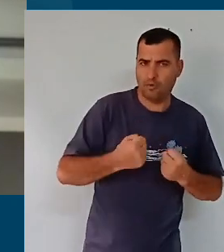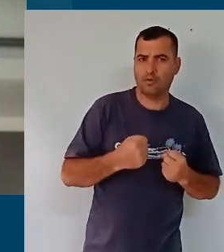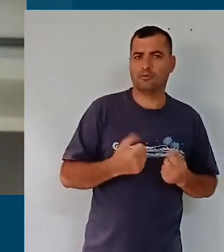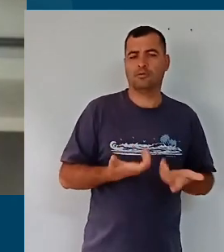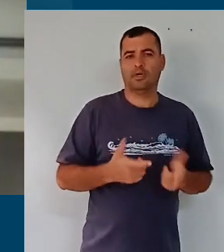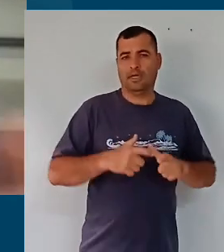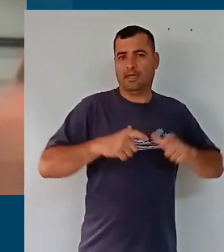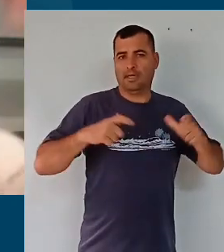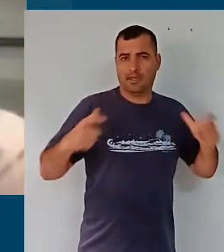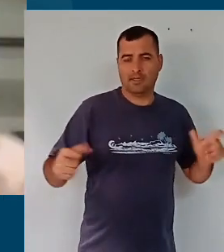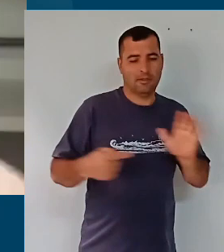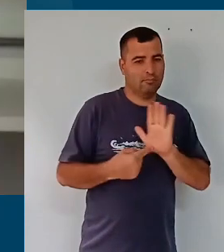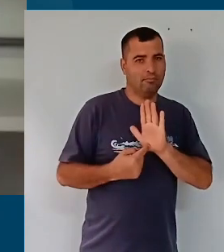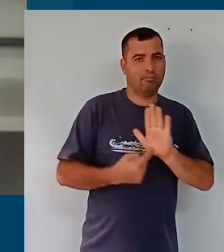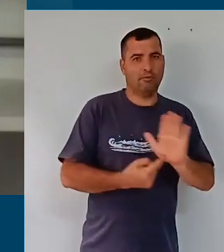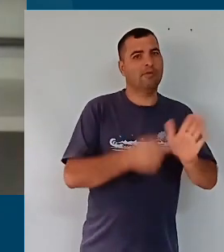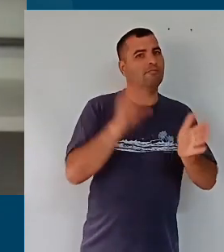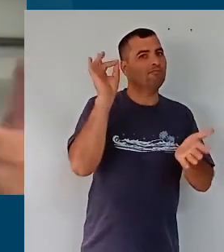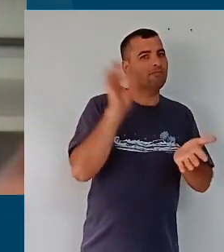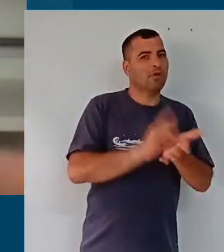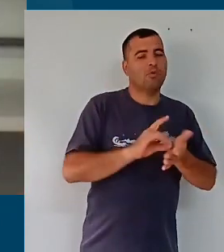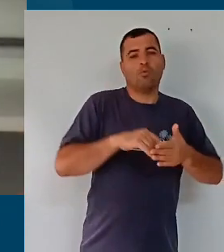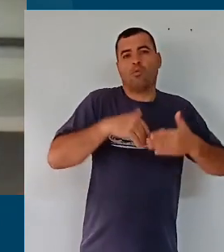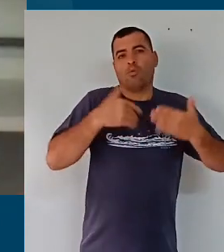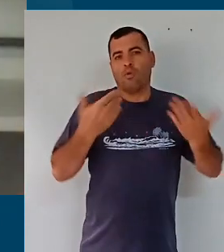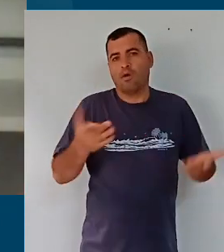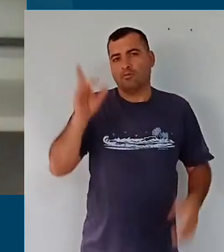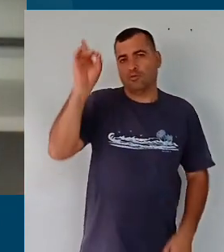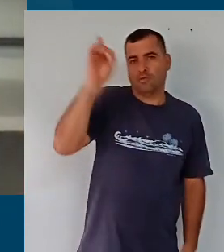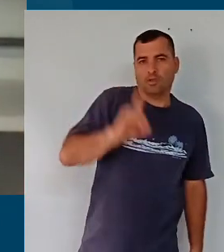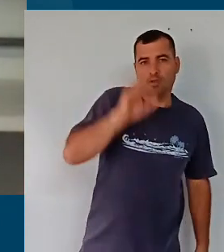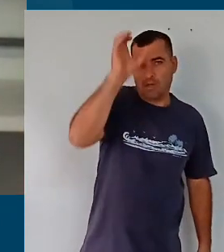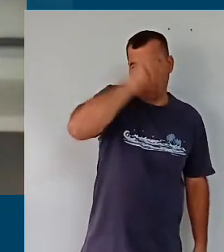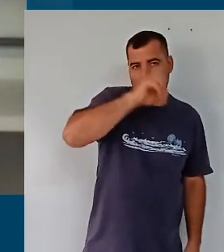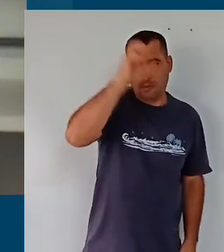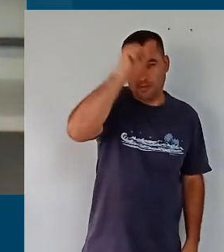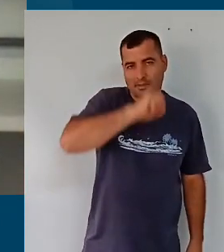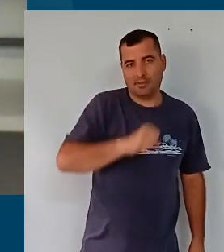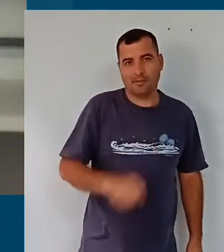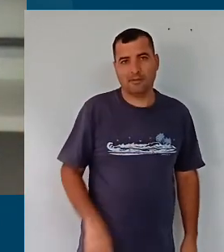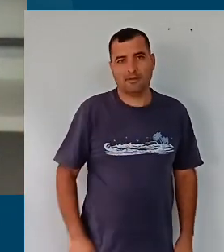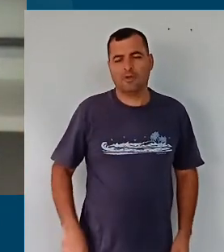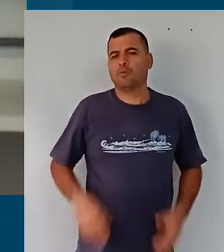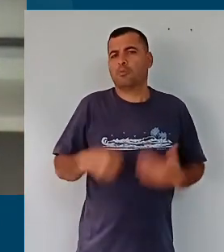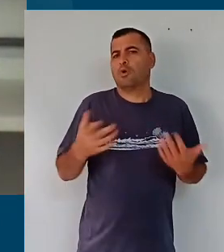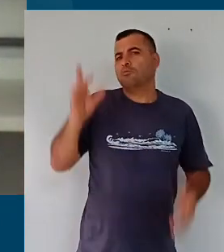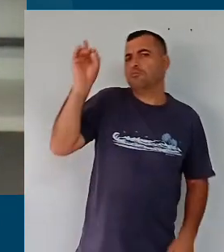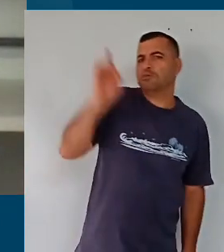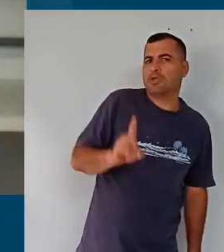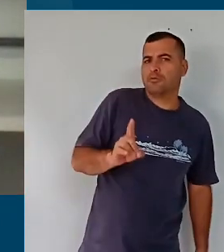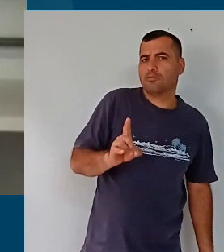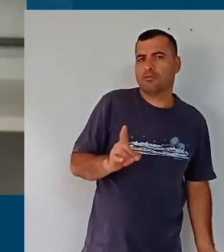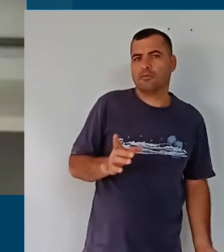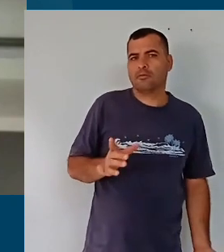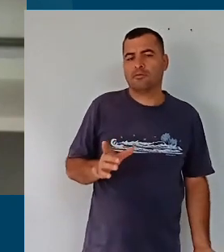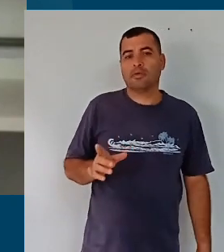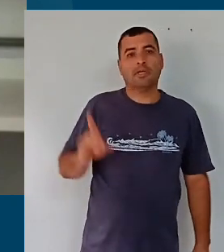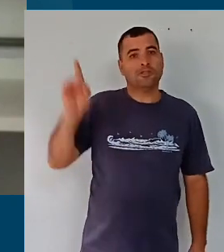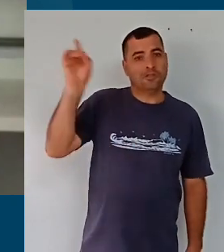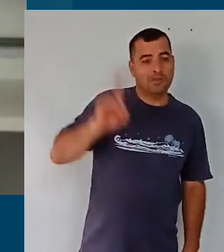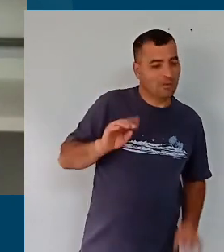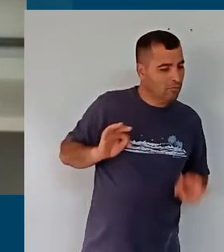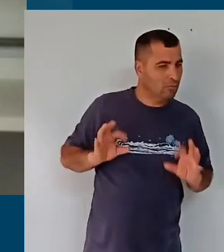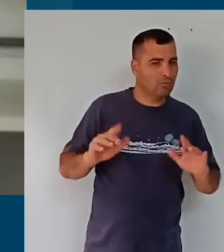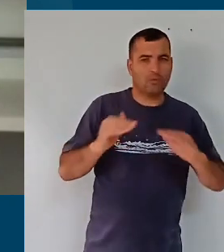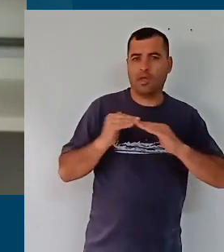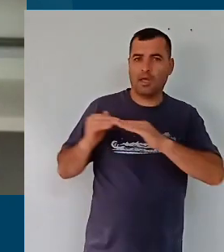para enunciar com clareza quais são esses direitos de aprendizagem. Que direitos são esses? Direitos que devem